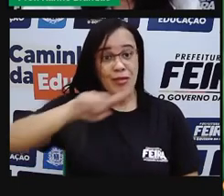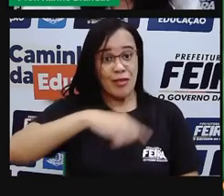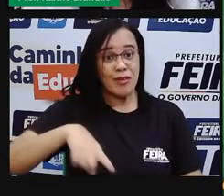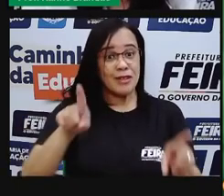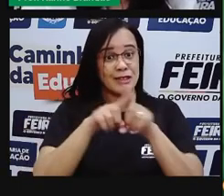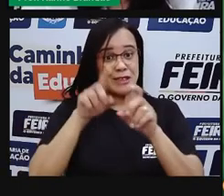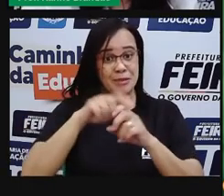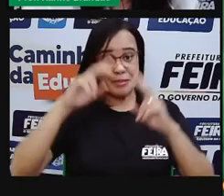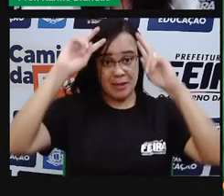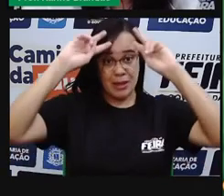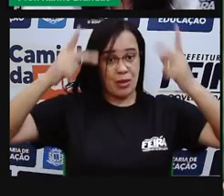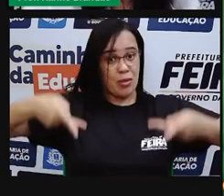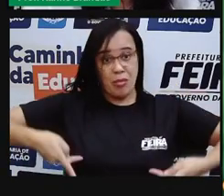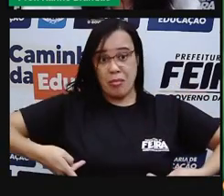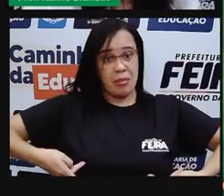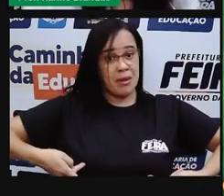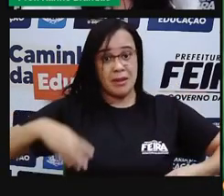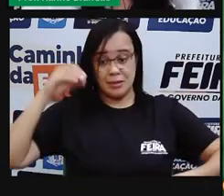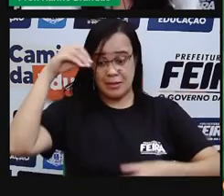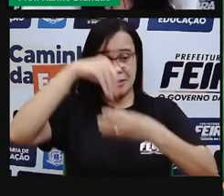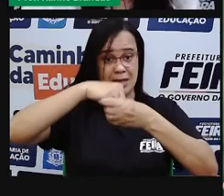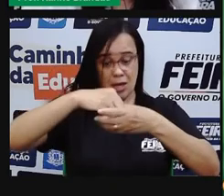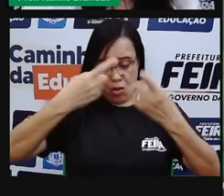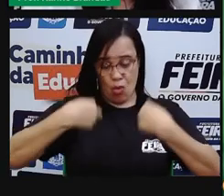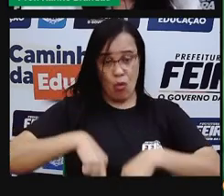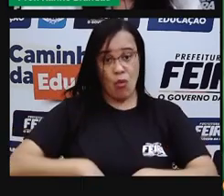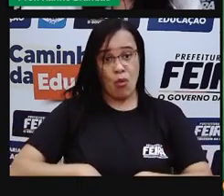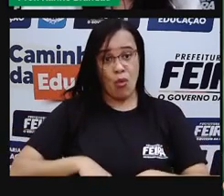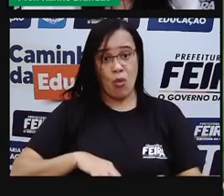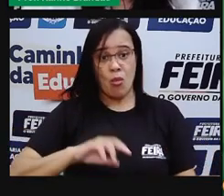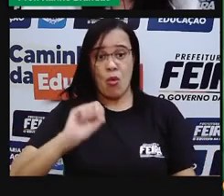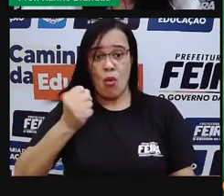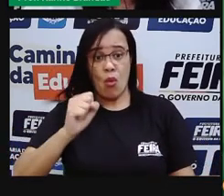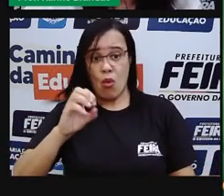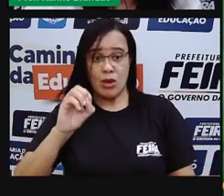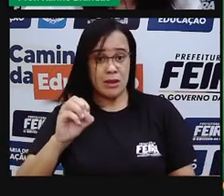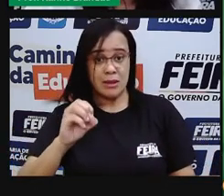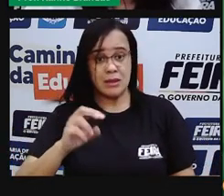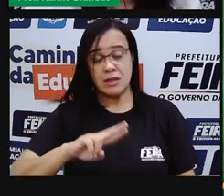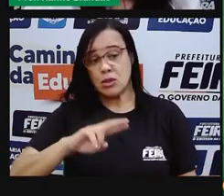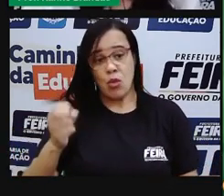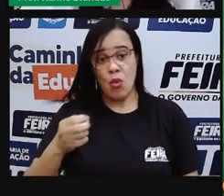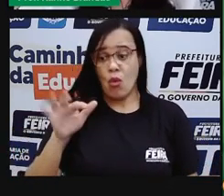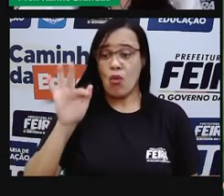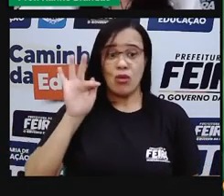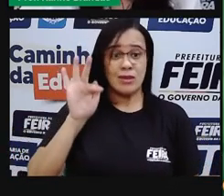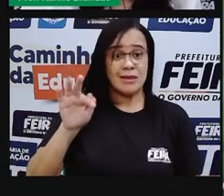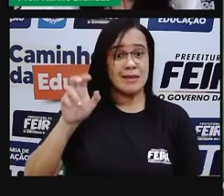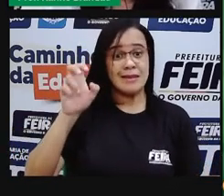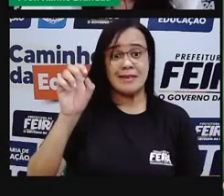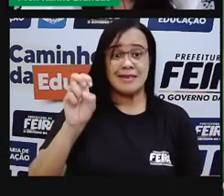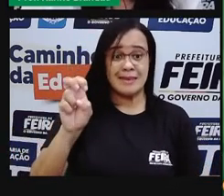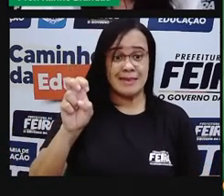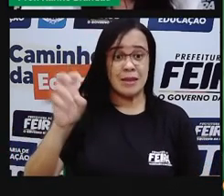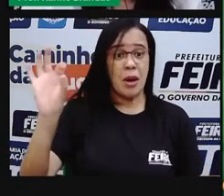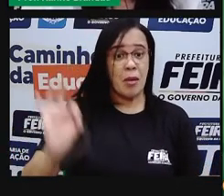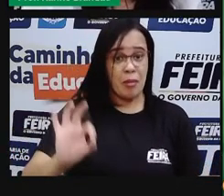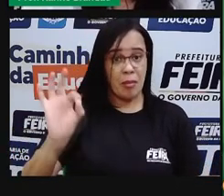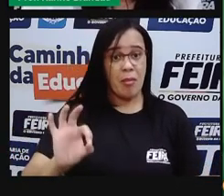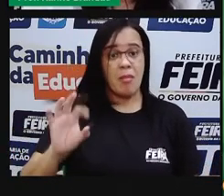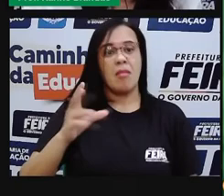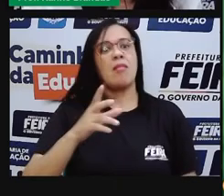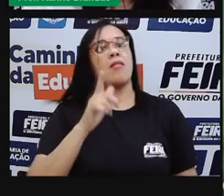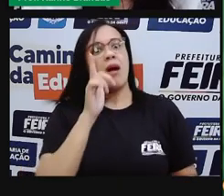70% a 65% de água que existe no nosso corpo. Uma pera,